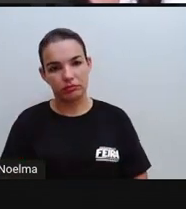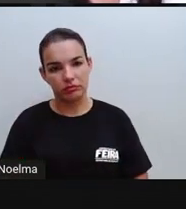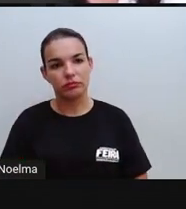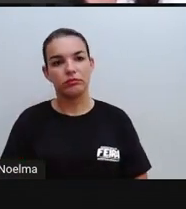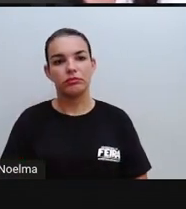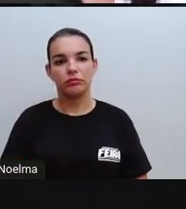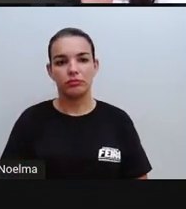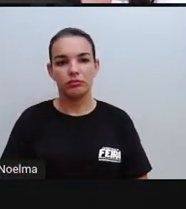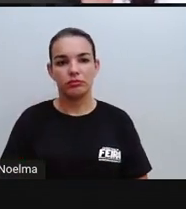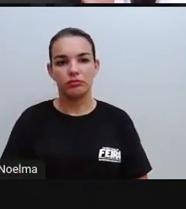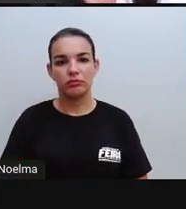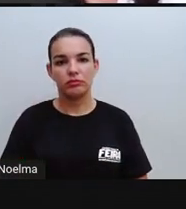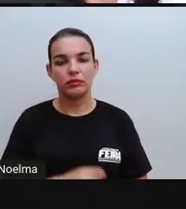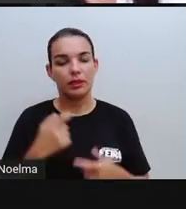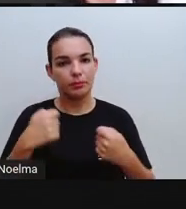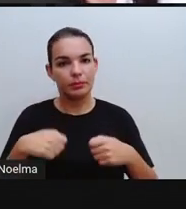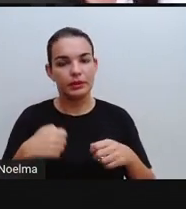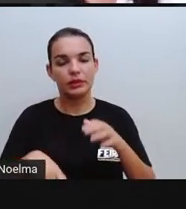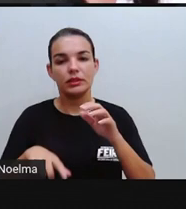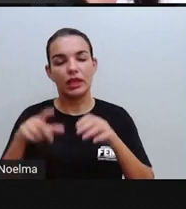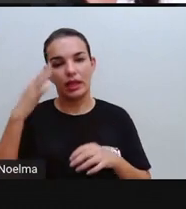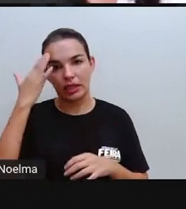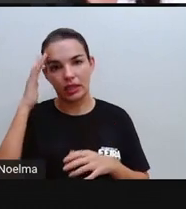naquela mesma lei, né? É crime.